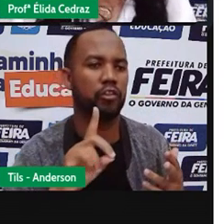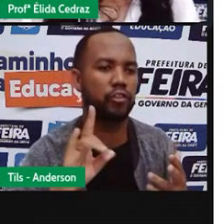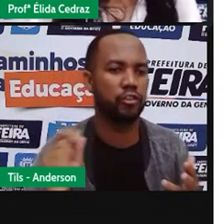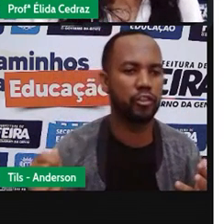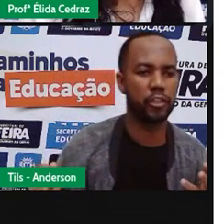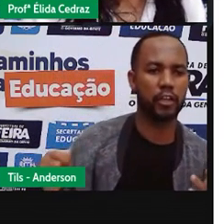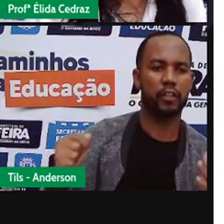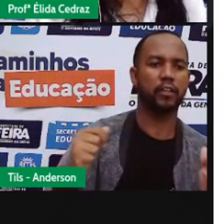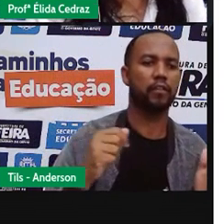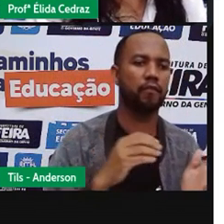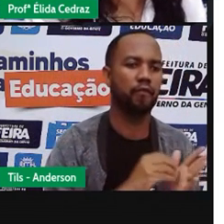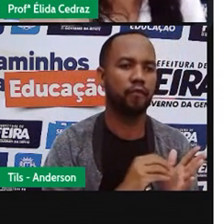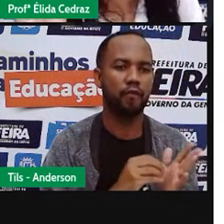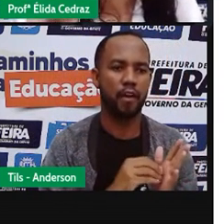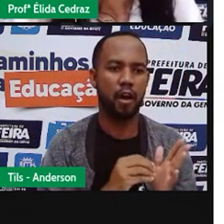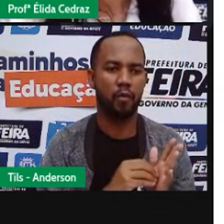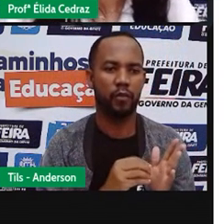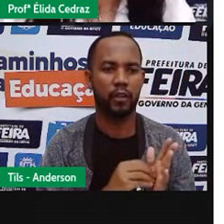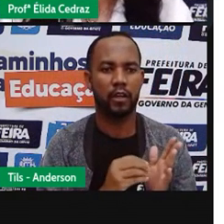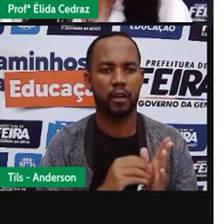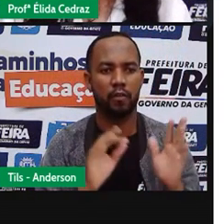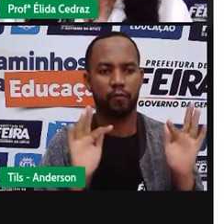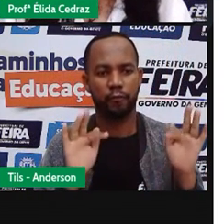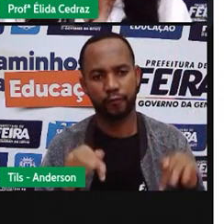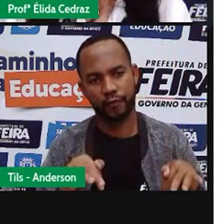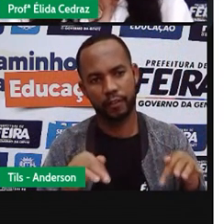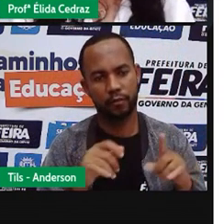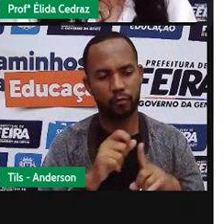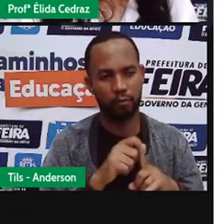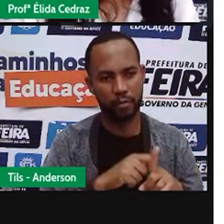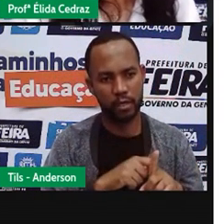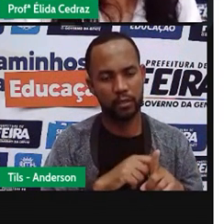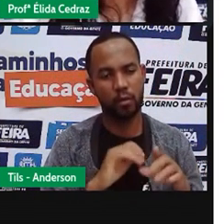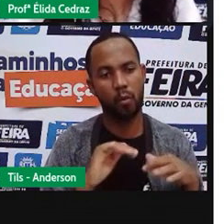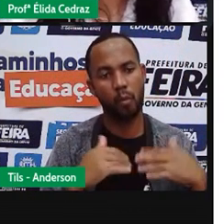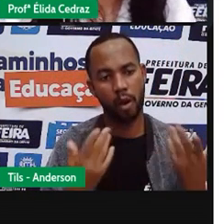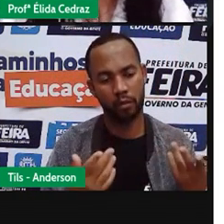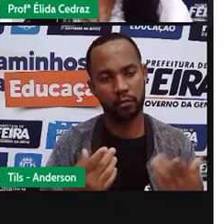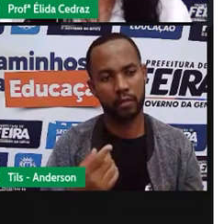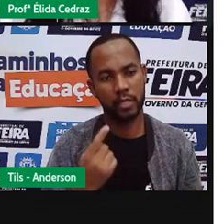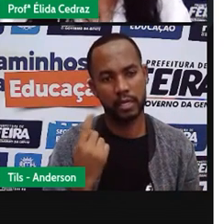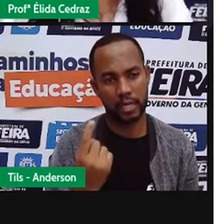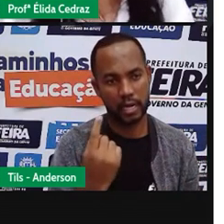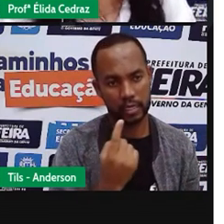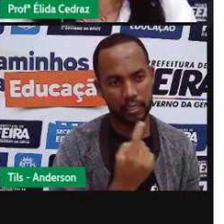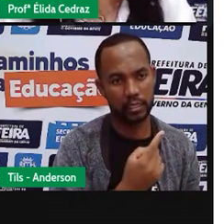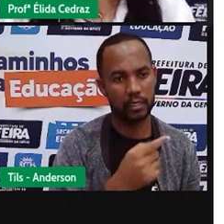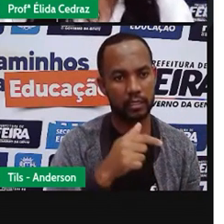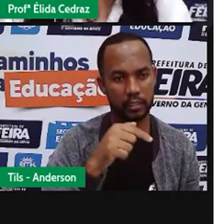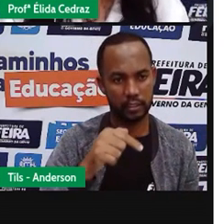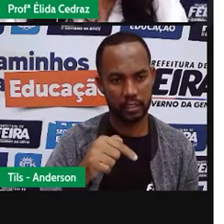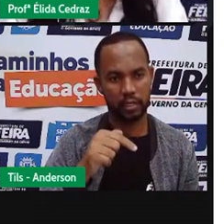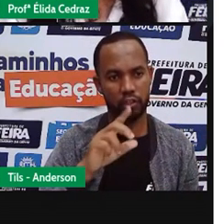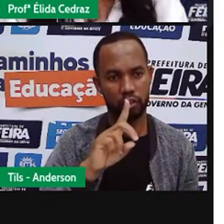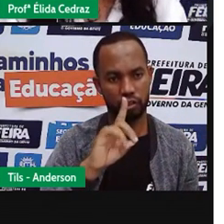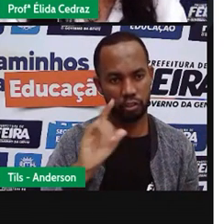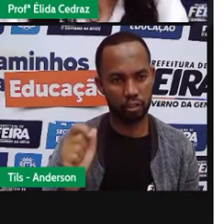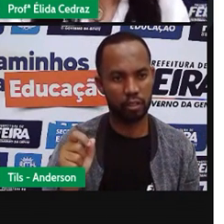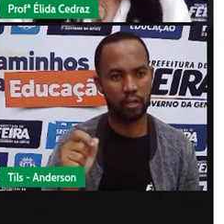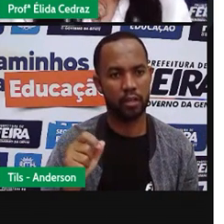faltam para chegar o final do mês cada sete dias forma uma